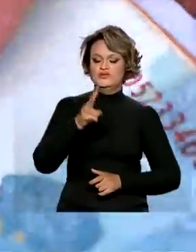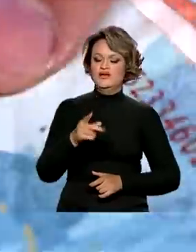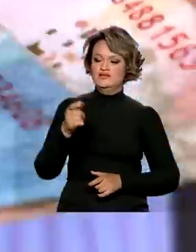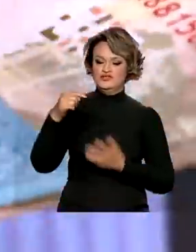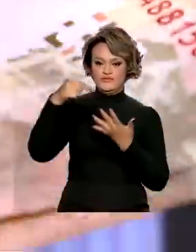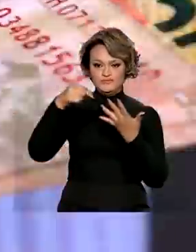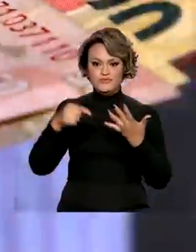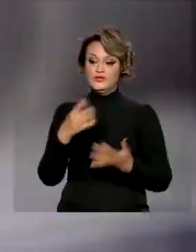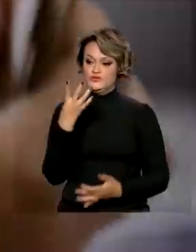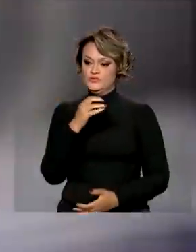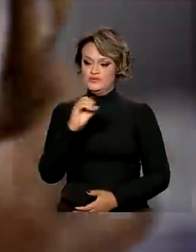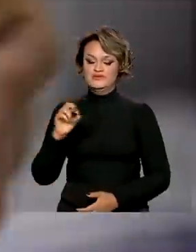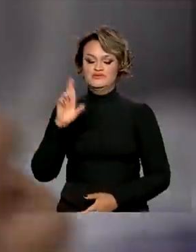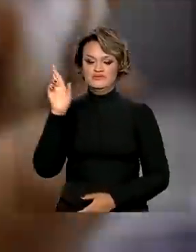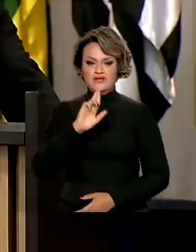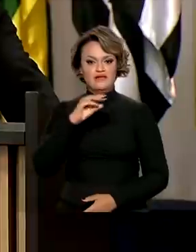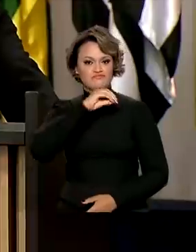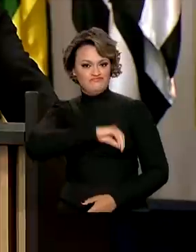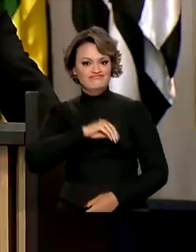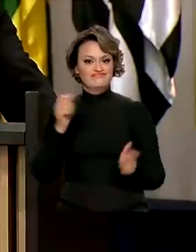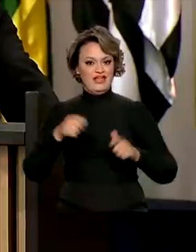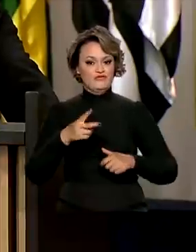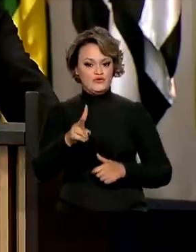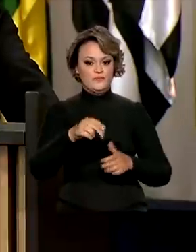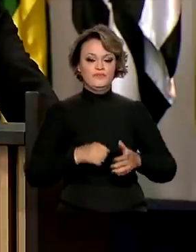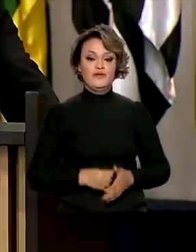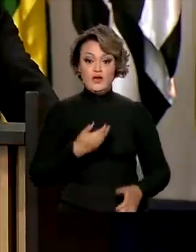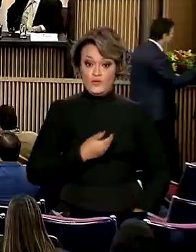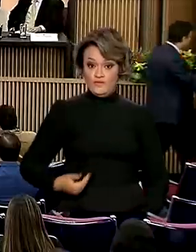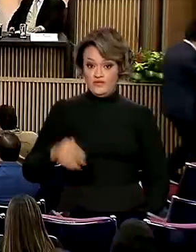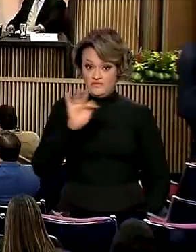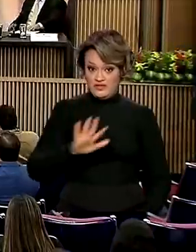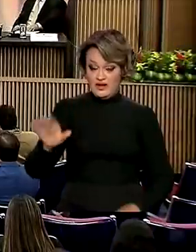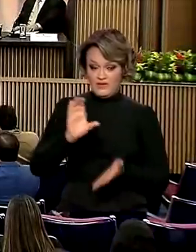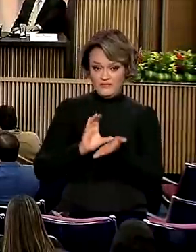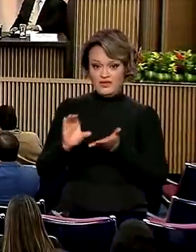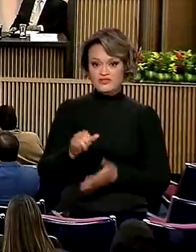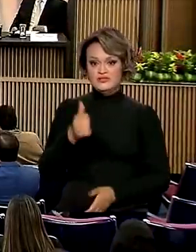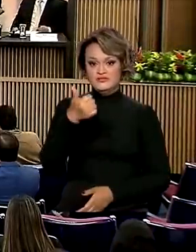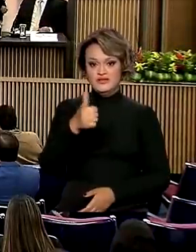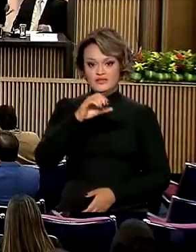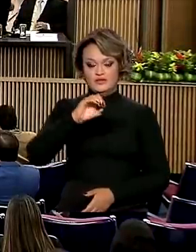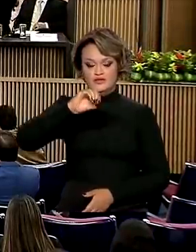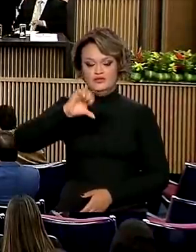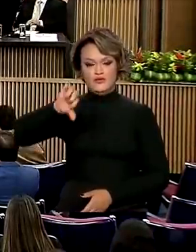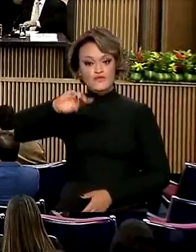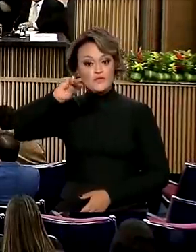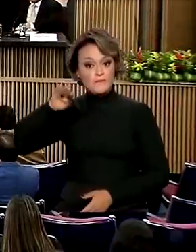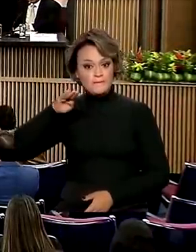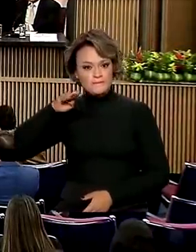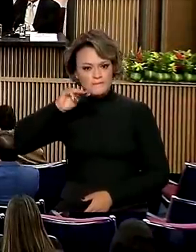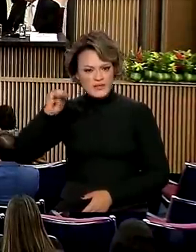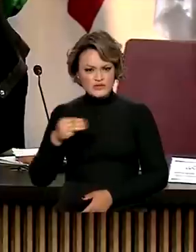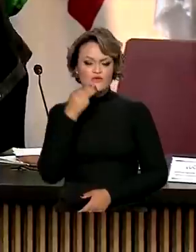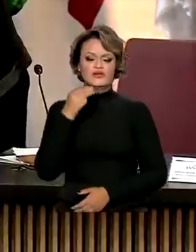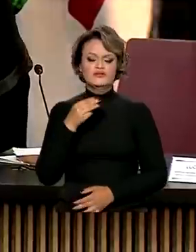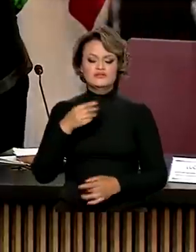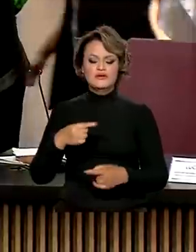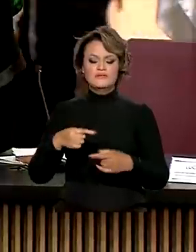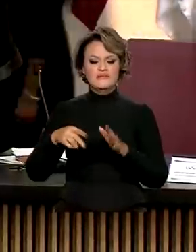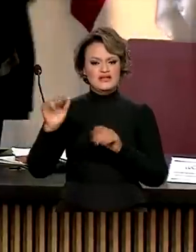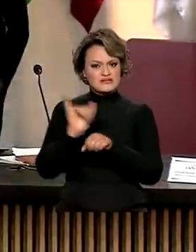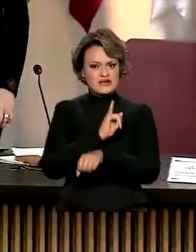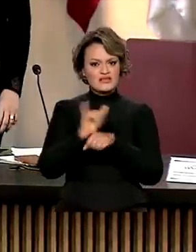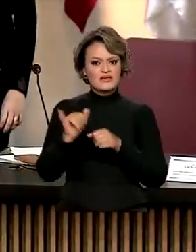benefício de 400 reais. Governo federal investe 109 milhões de reais em plano de enfrentamento à violência